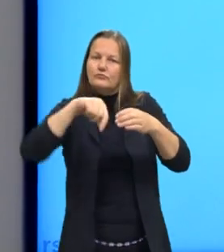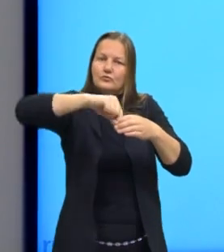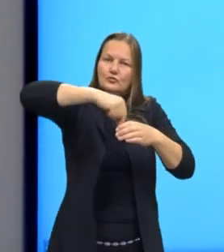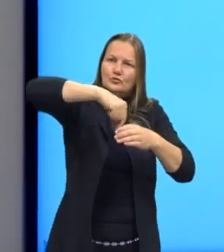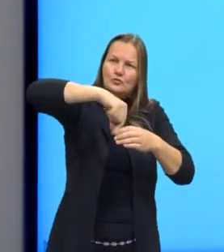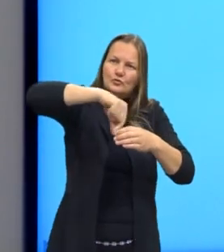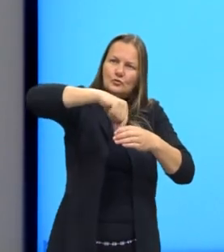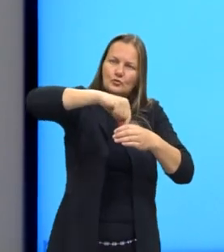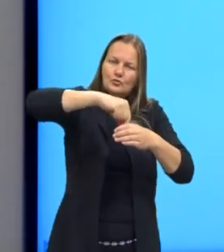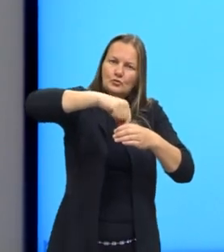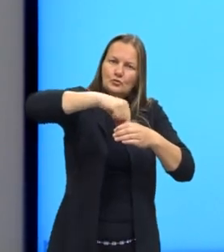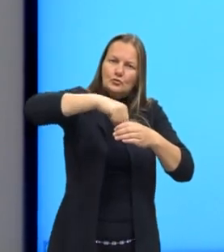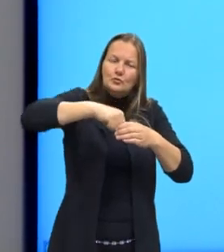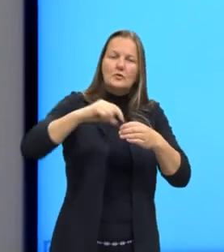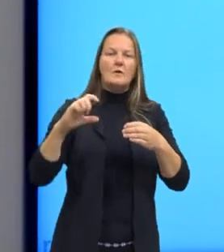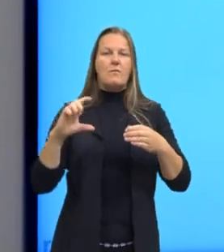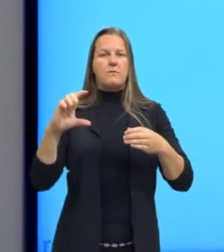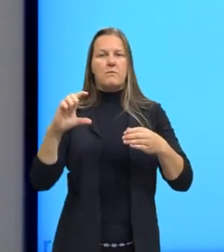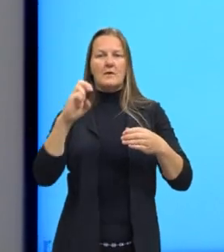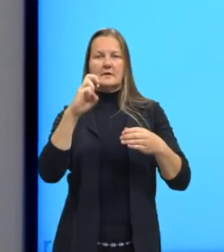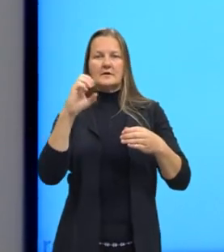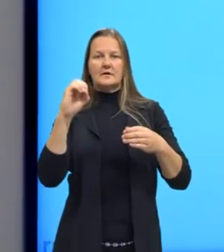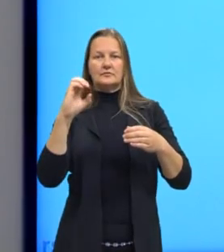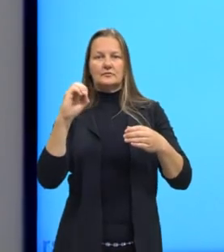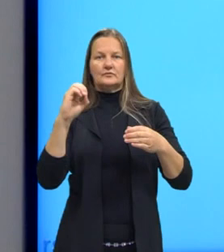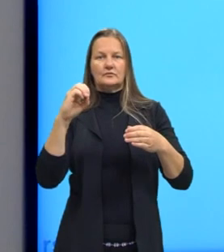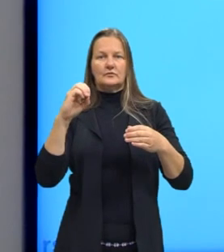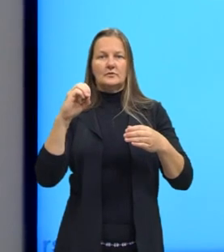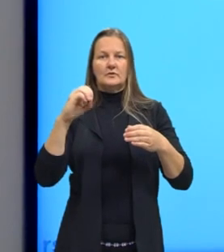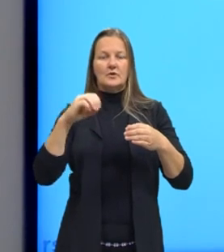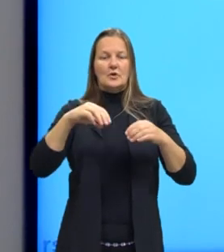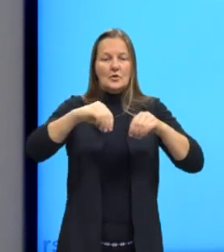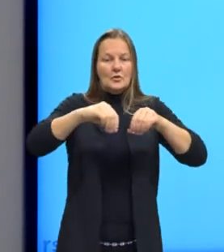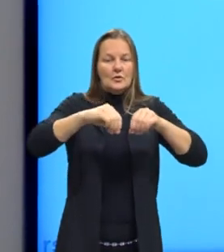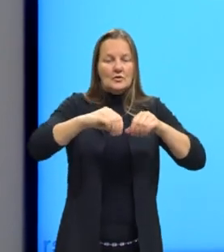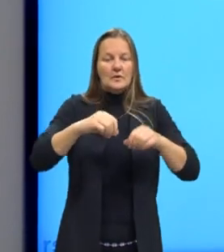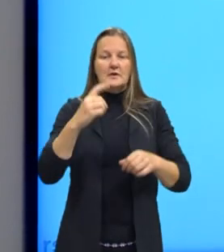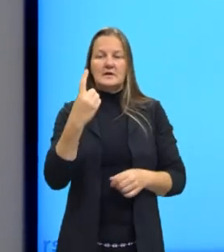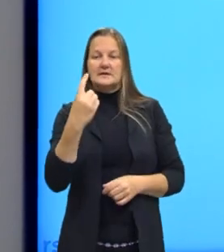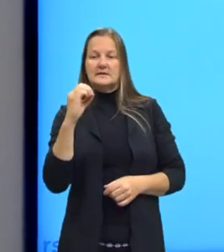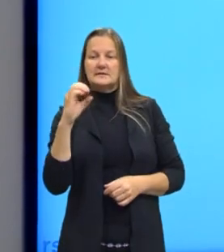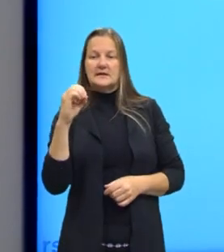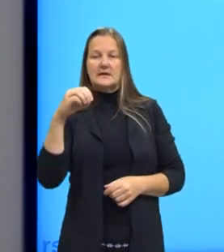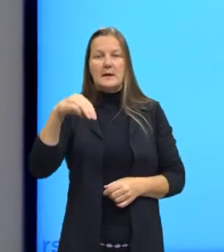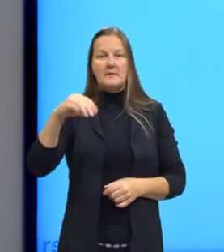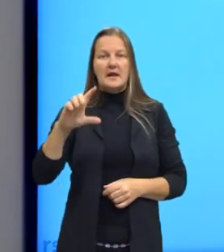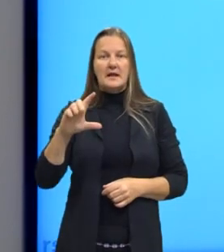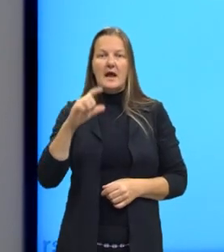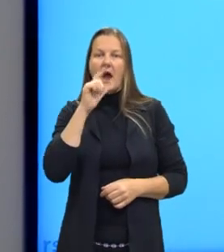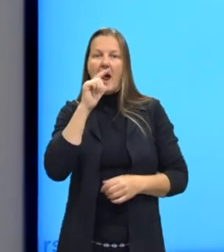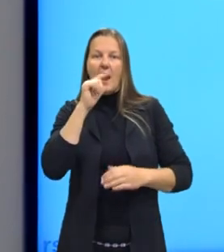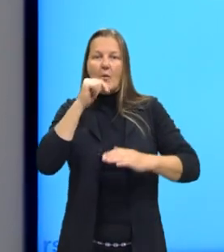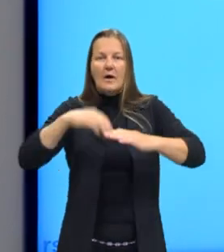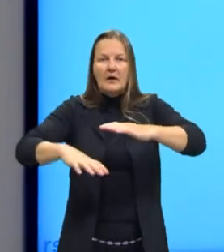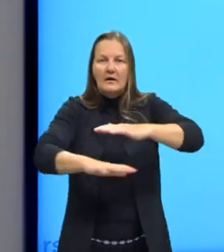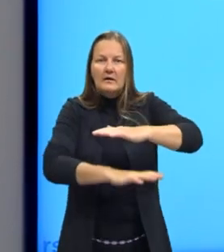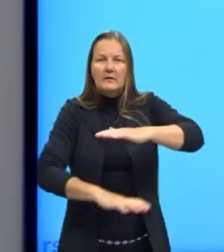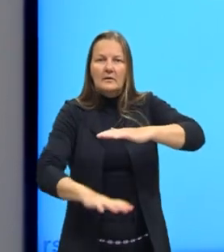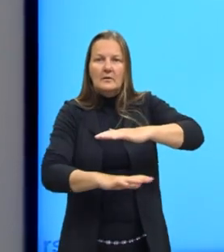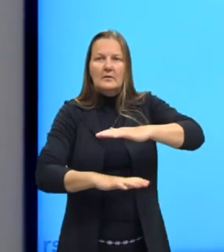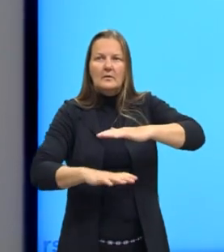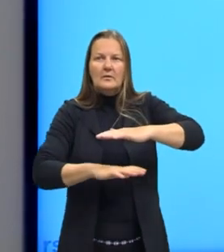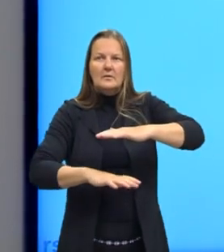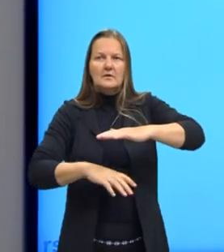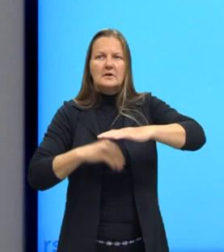Então, as amostras têm um tamanho de 500g para o solo e 100ml para a água subterrânea. Aqui traz os valores